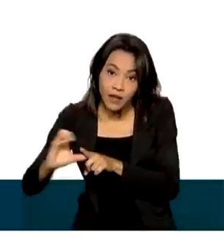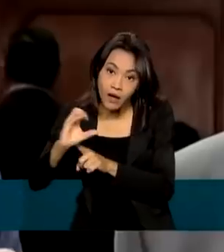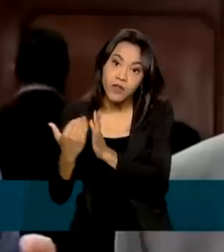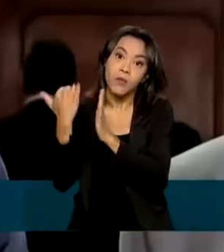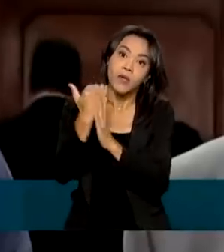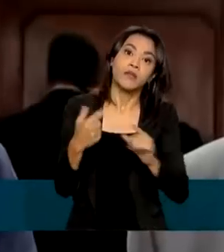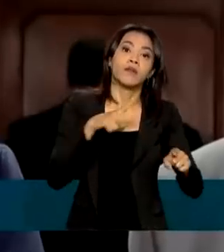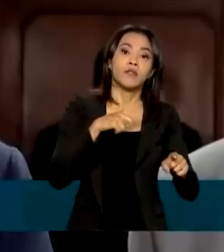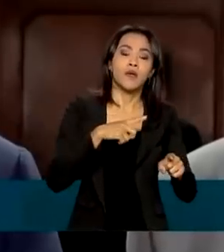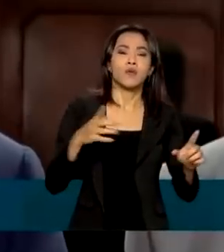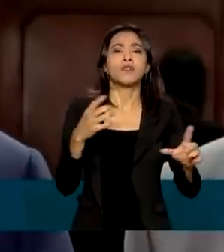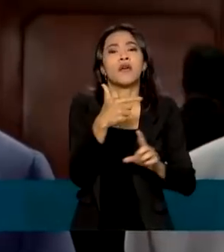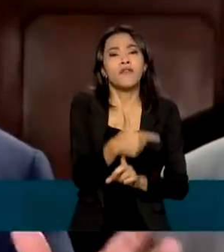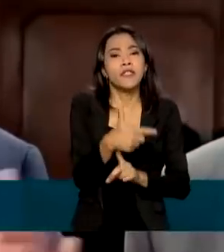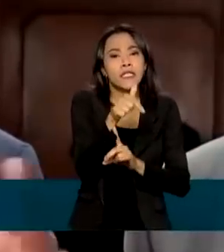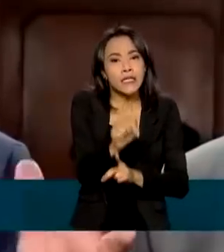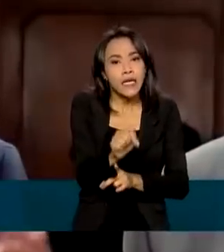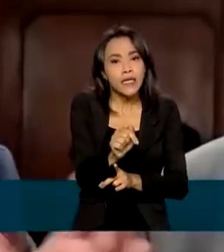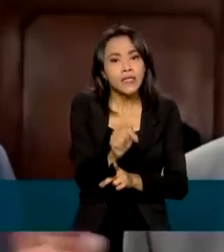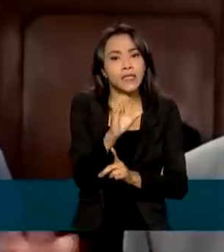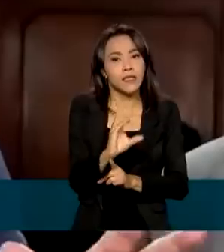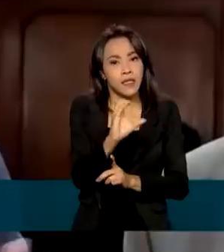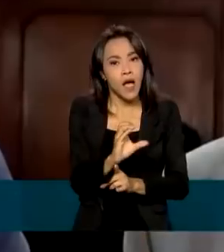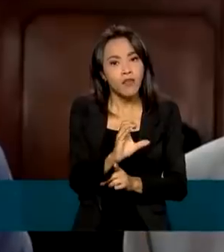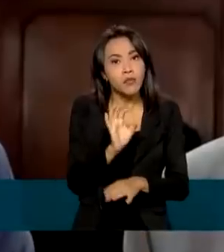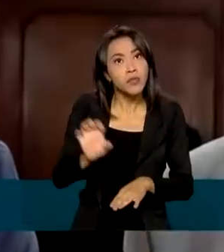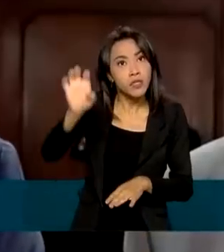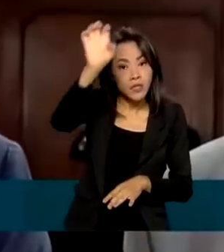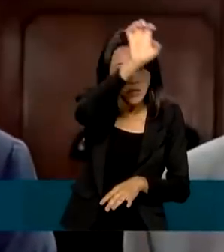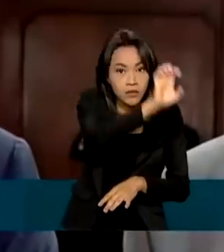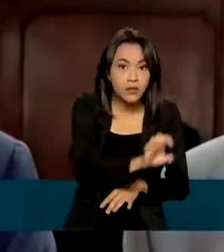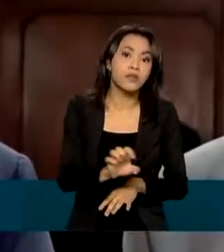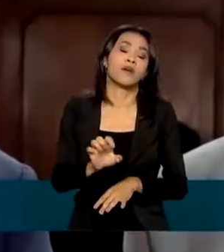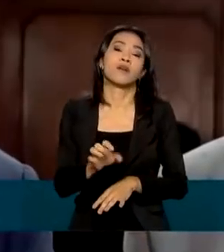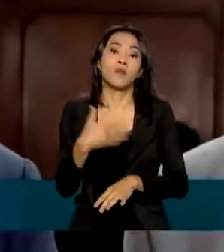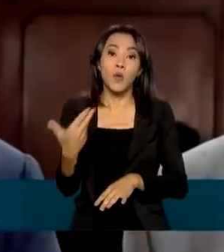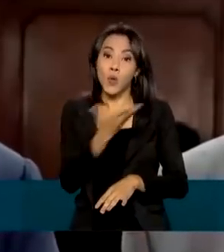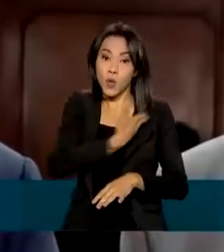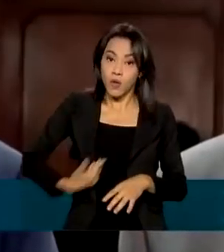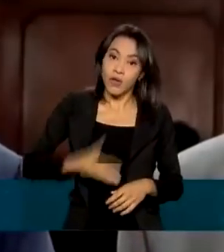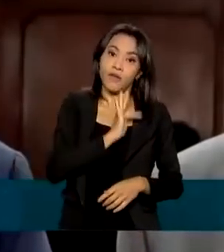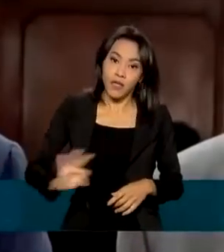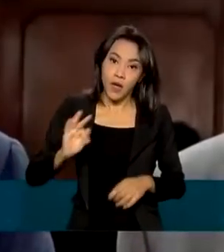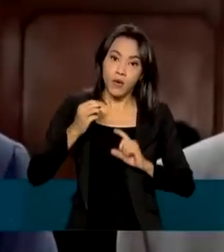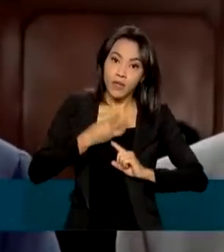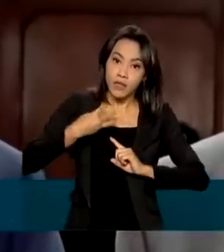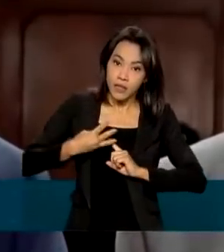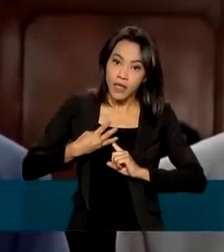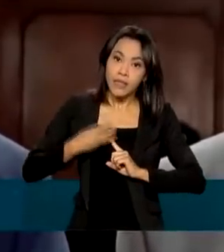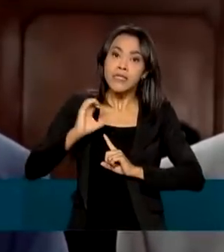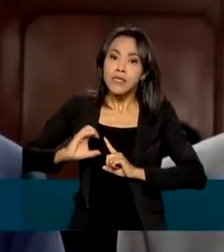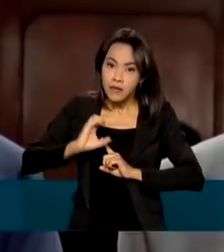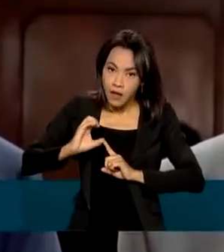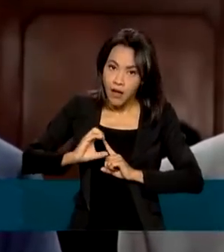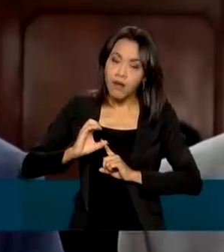diesel, saem 27 centavos dos governadores, a um custo aí de uns 15, 16 bilhões, o governo federal 33 centavos, um